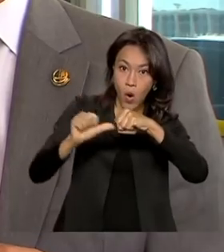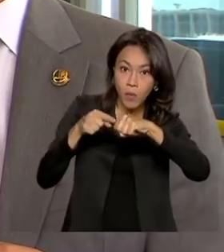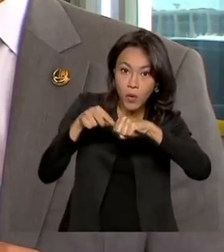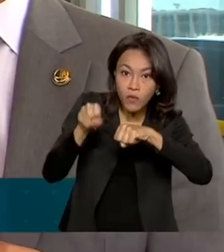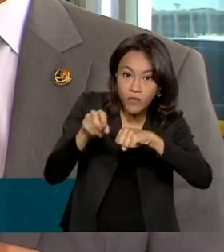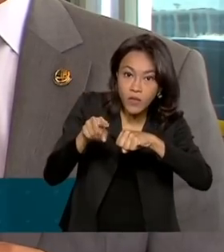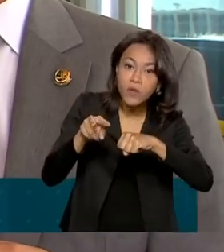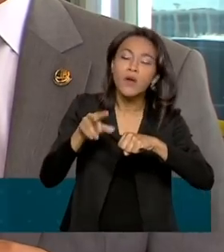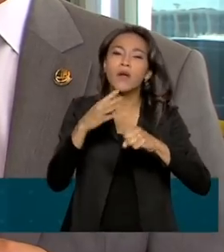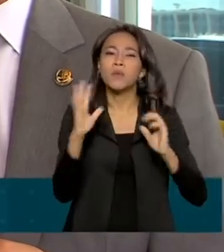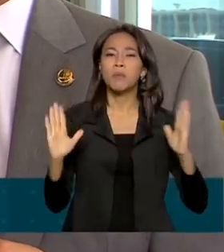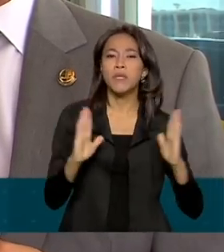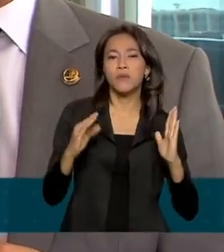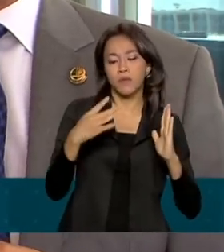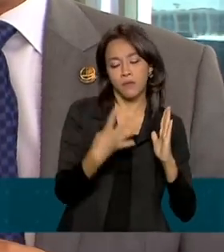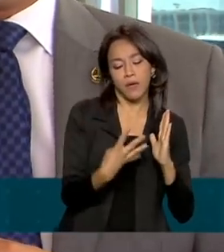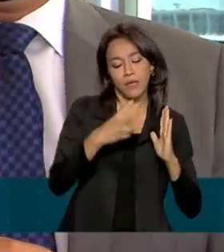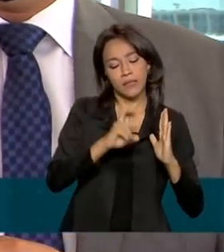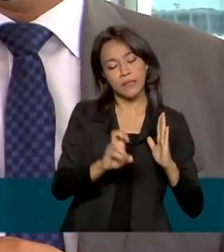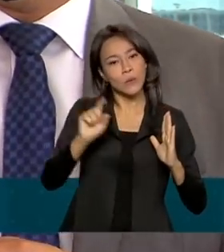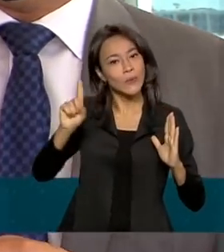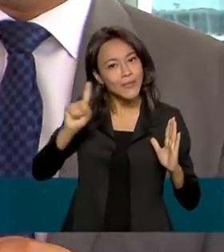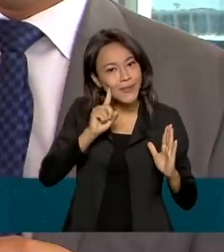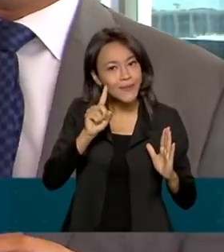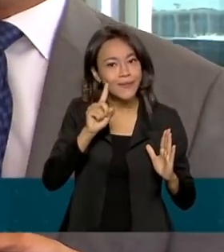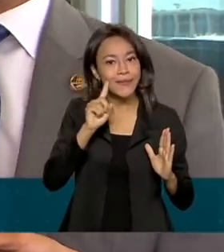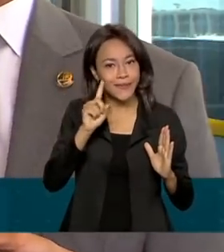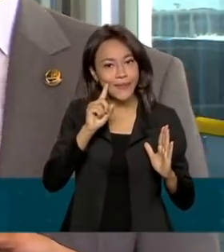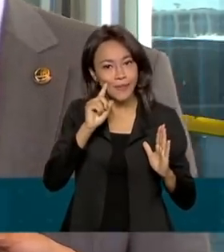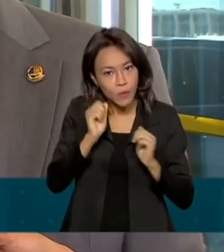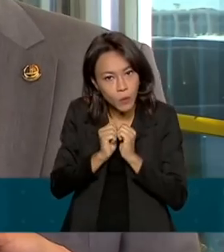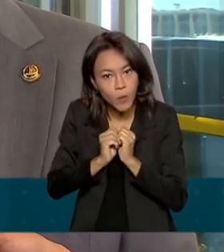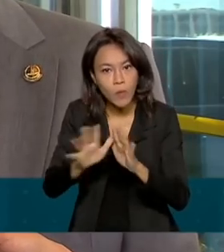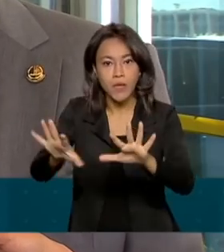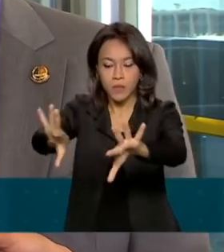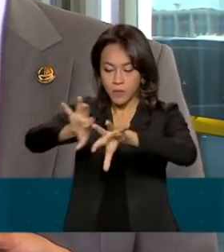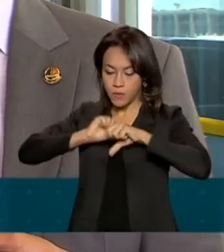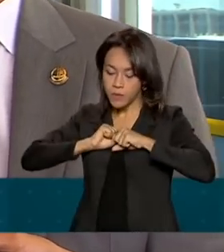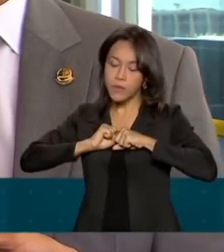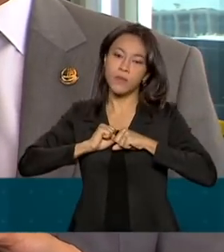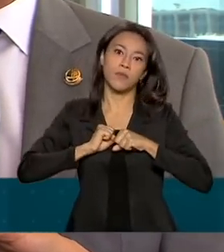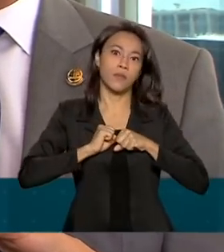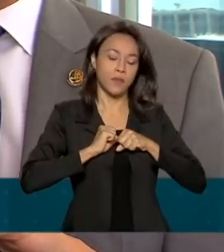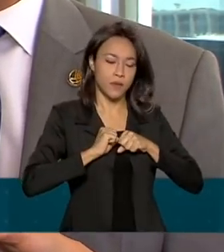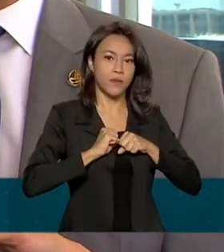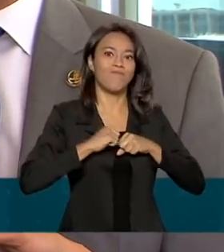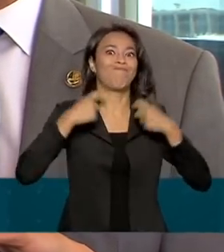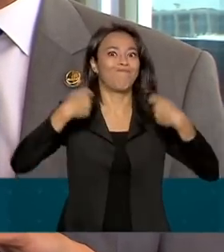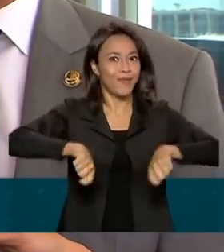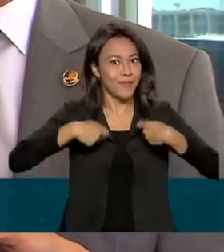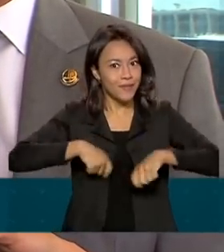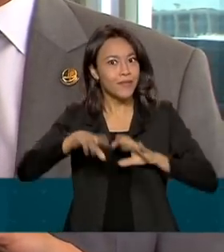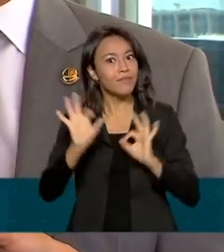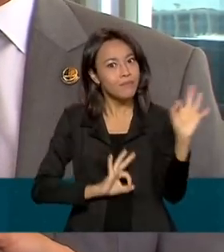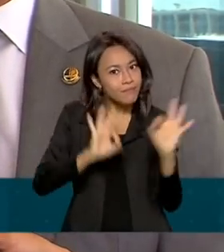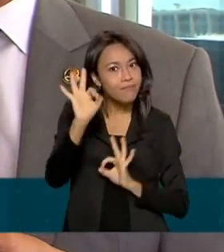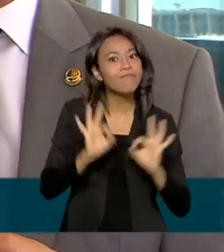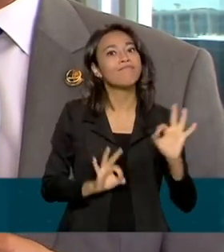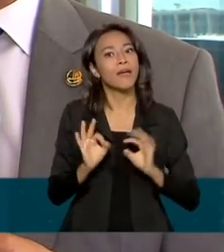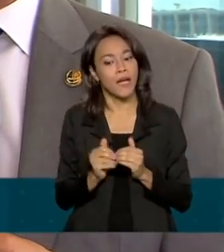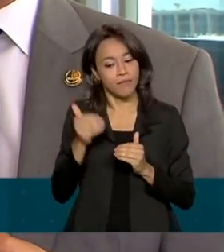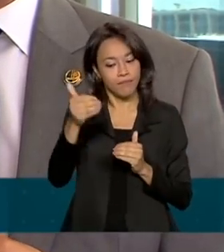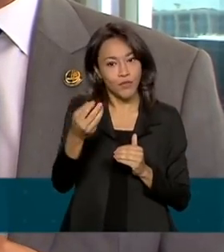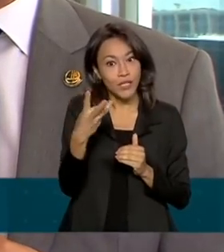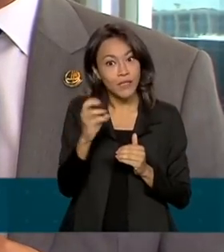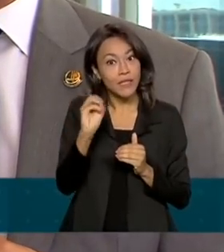45 dias do início das infecções. Então, temos que nos preparar para os próximos 30